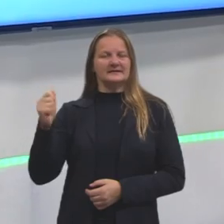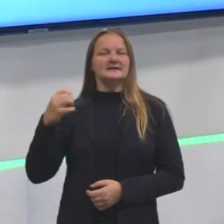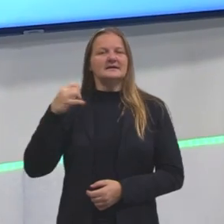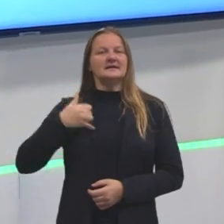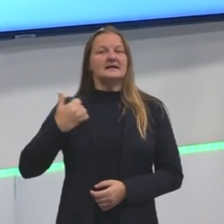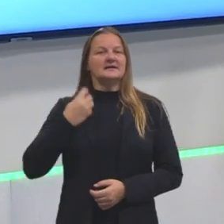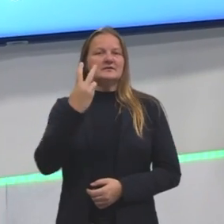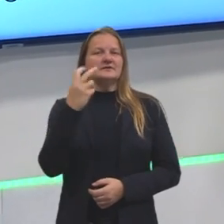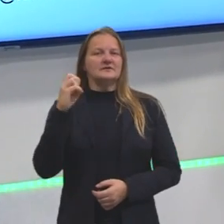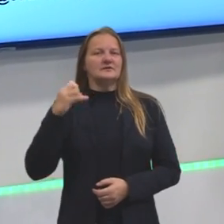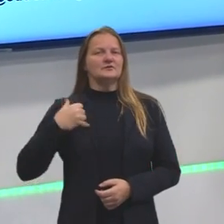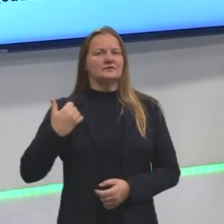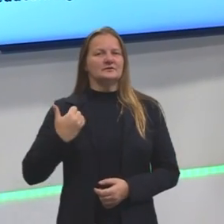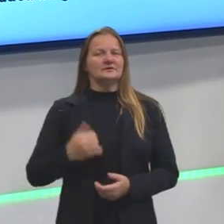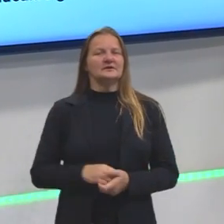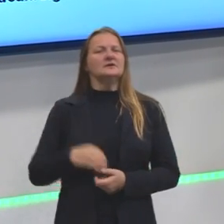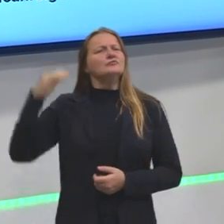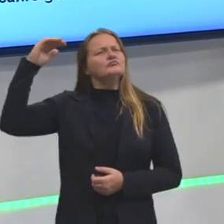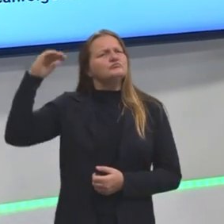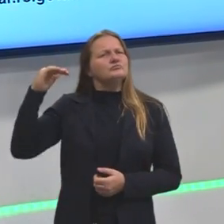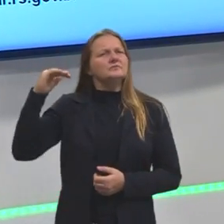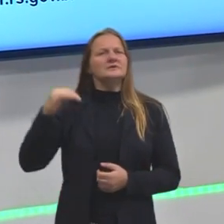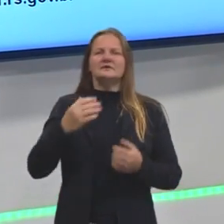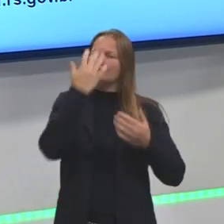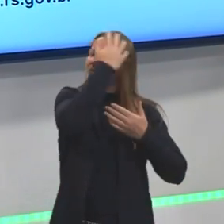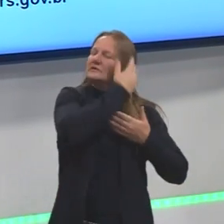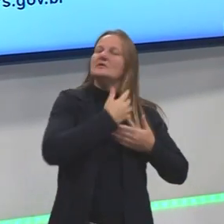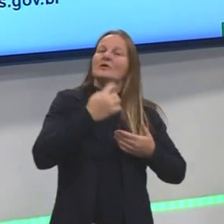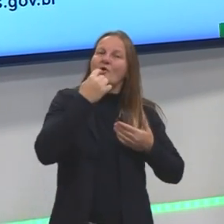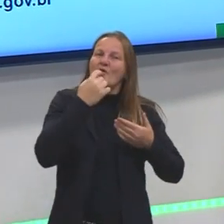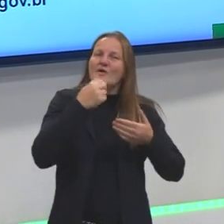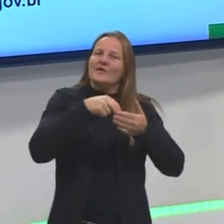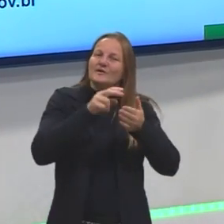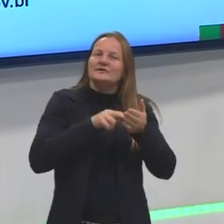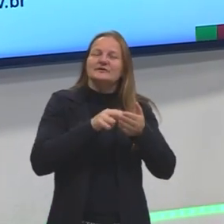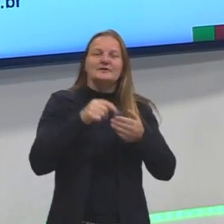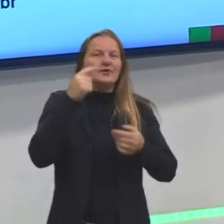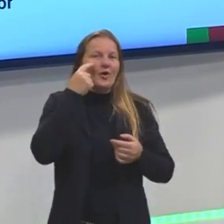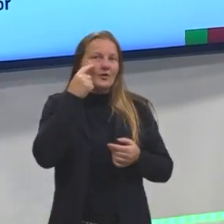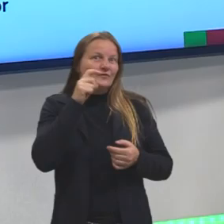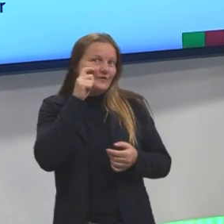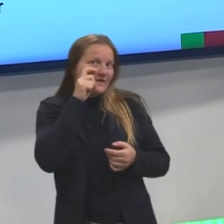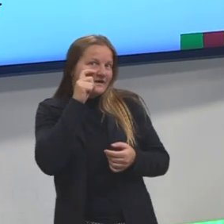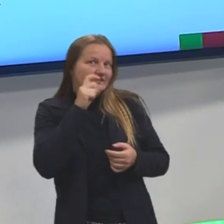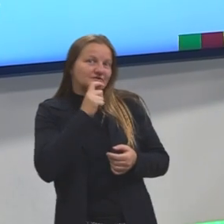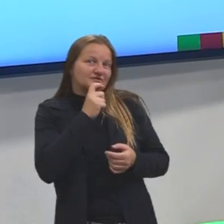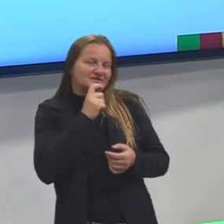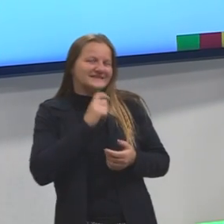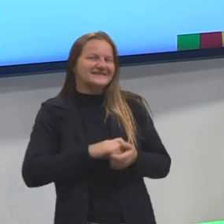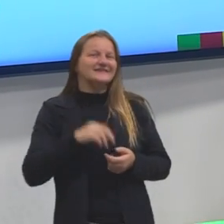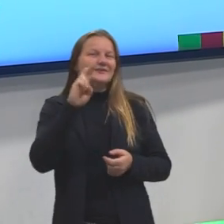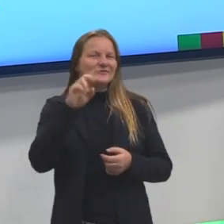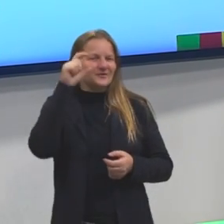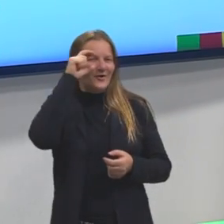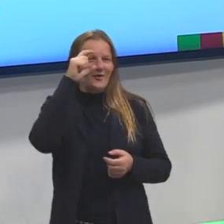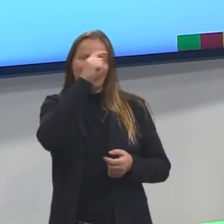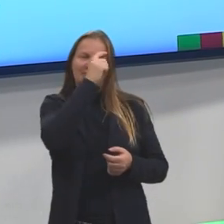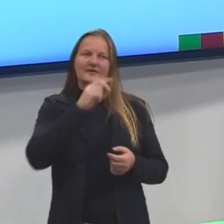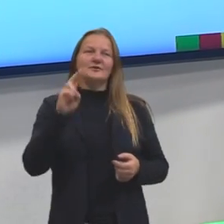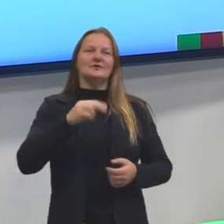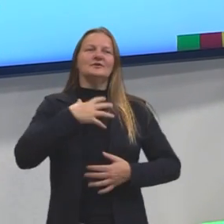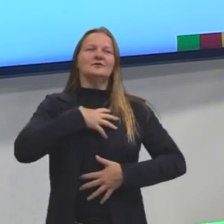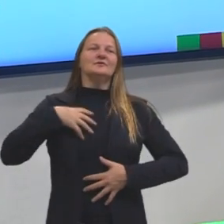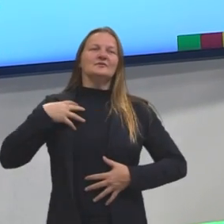branca, de baixa estatura, tenho os cabelos num tom avermelhado, olhos verdes, uso óculos, estou utilizando a